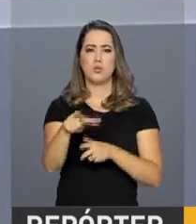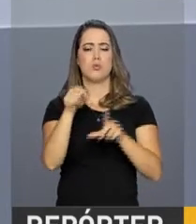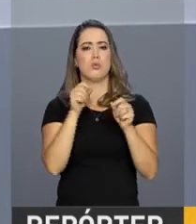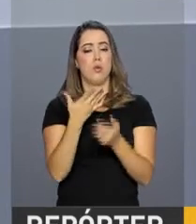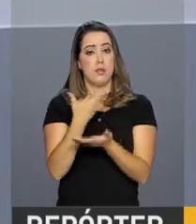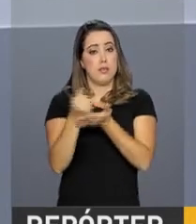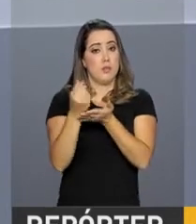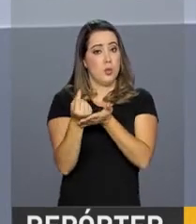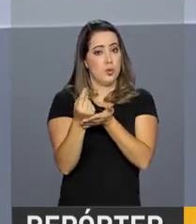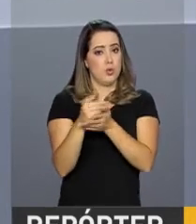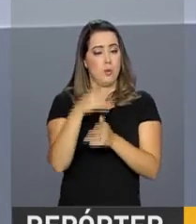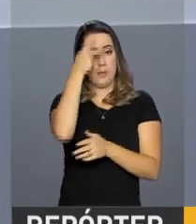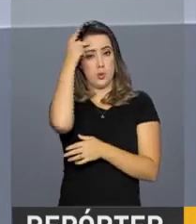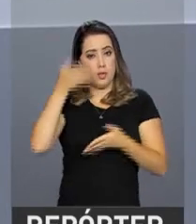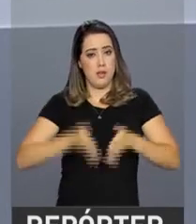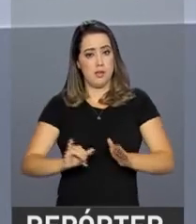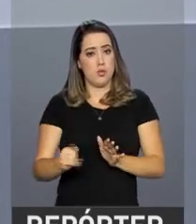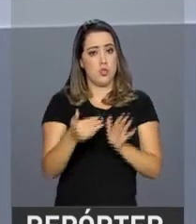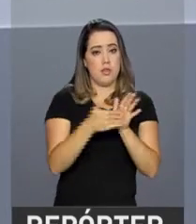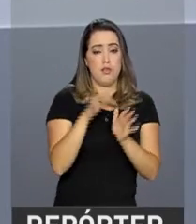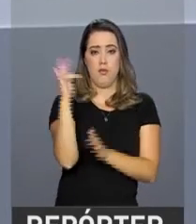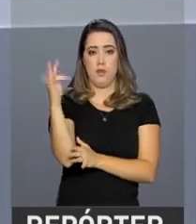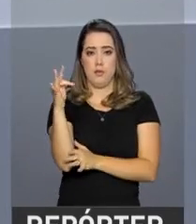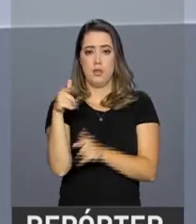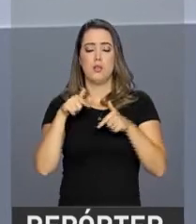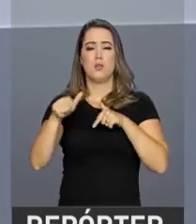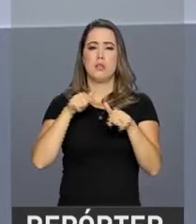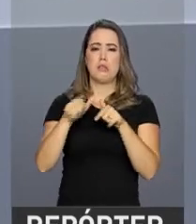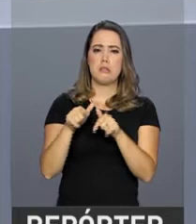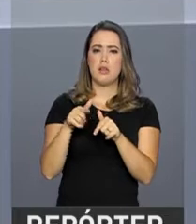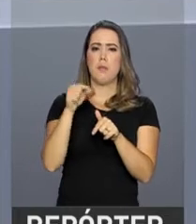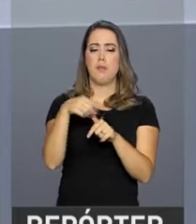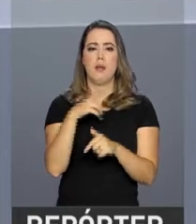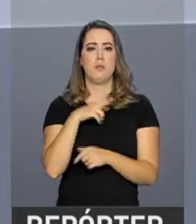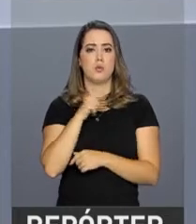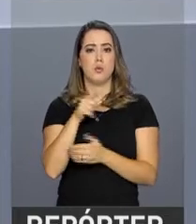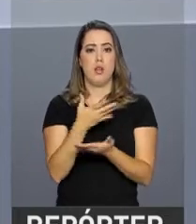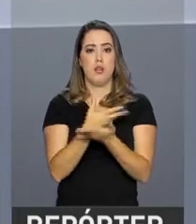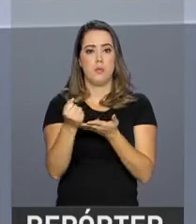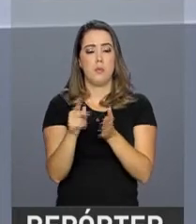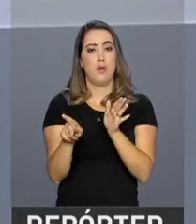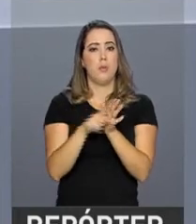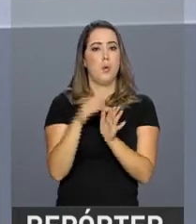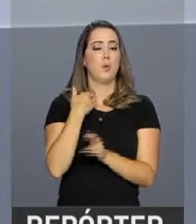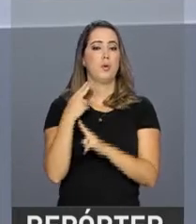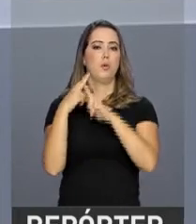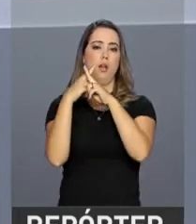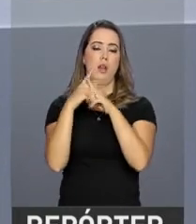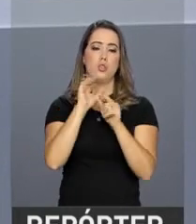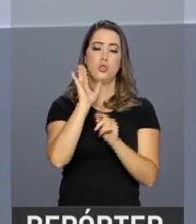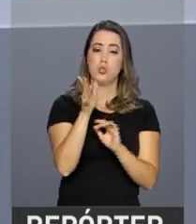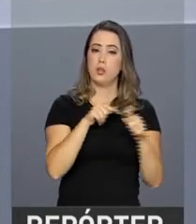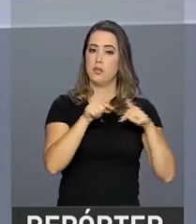beneficiados. Quem nasceu em janeiro e fevereiro e trabalha na iniciativa privada recebe recurso pela Caixa. Já